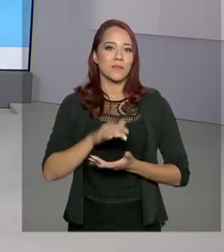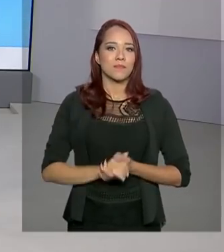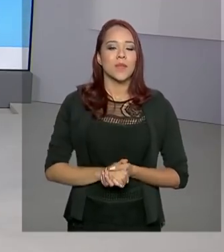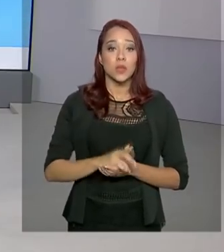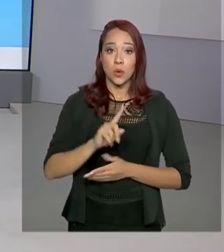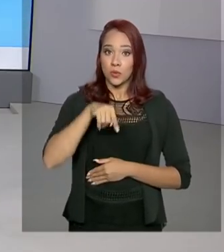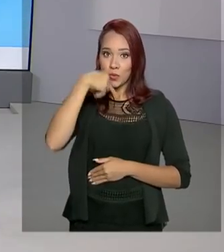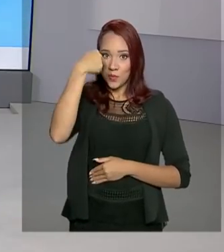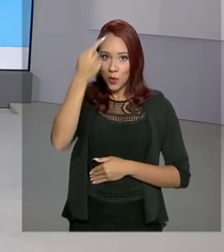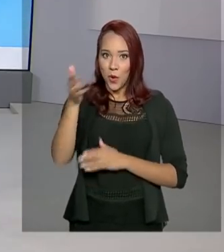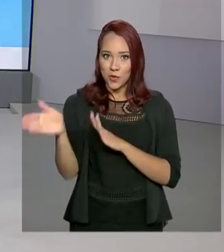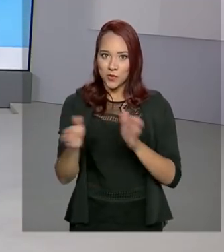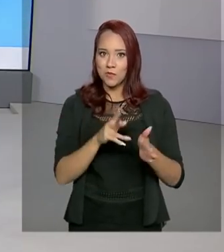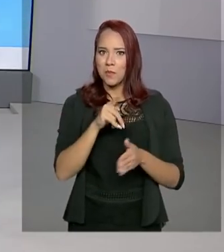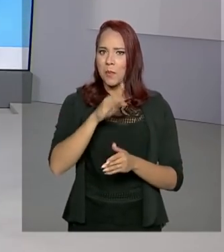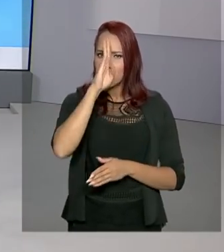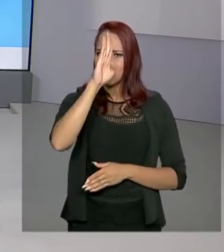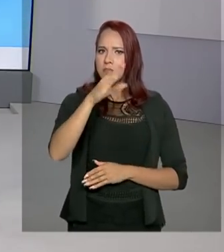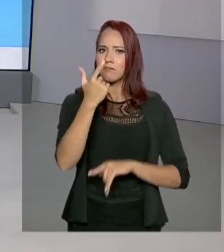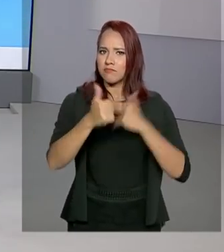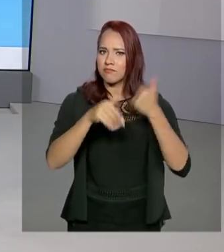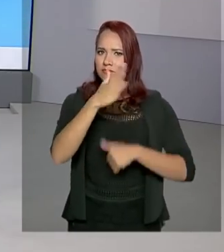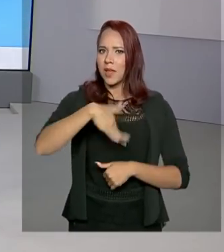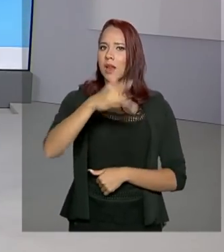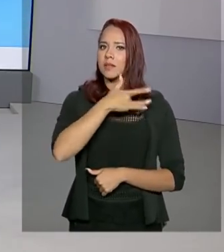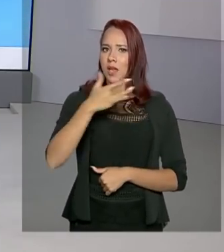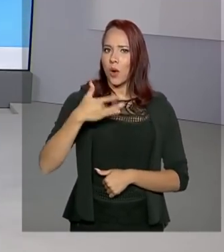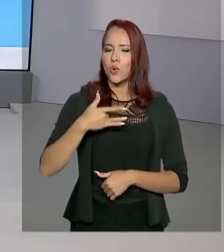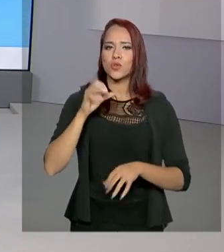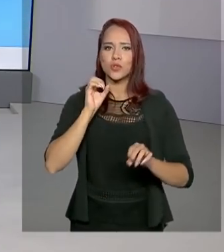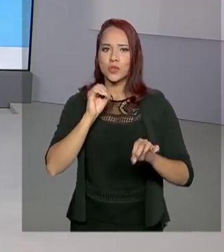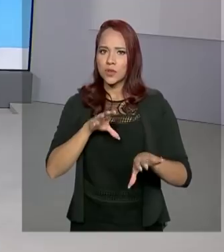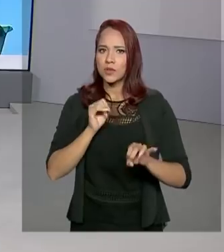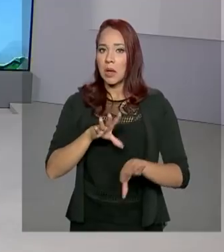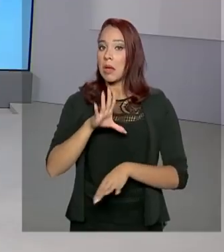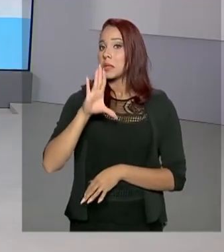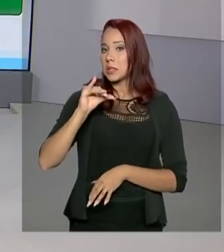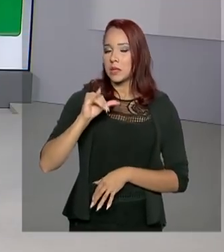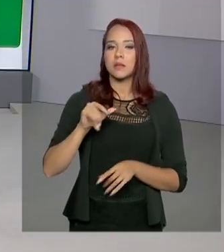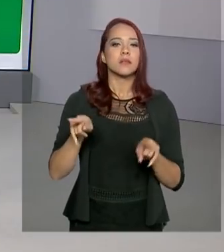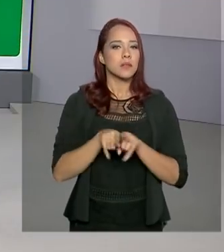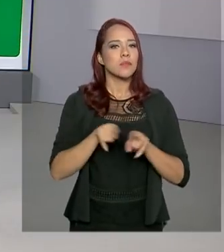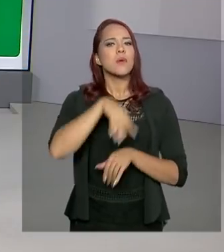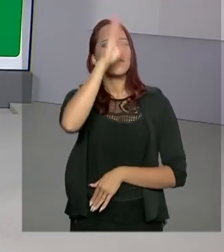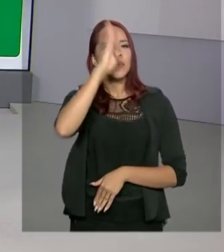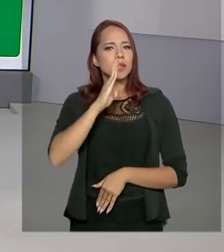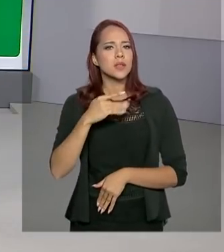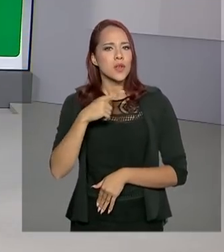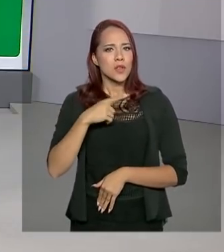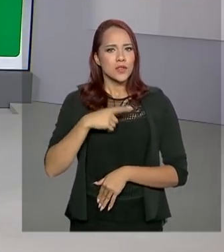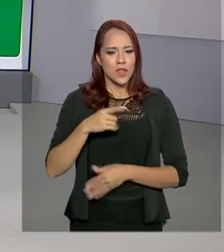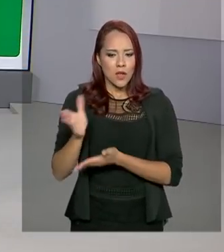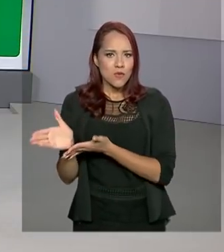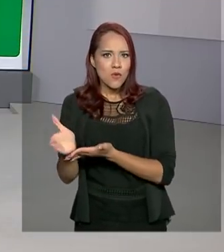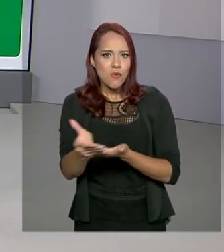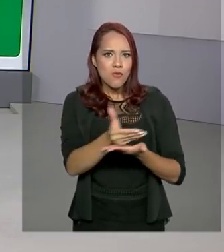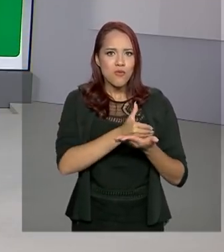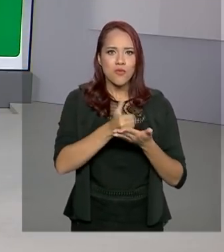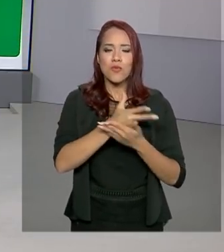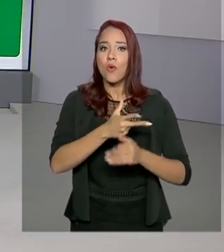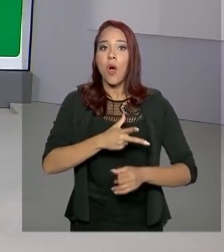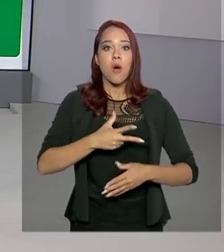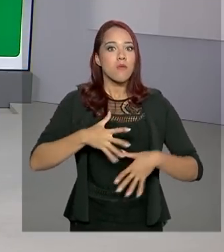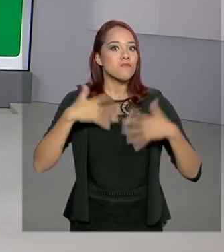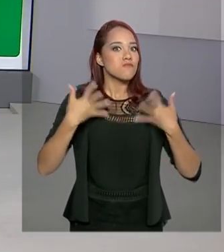bloco, as principais ações nas áreas da saúde, educação e ciência. E ainda, Brasil tem safra recorde em 2019